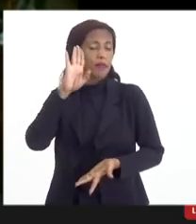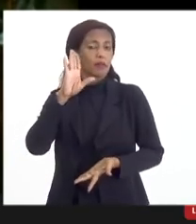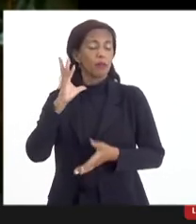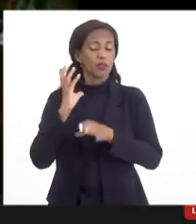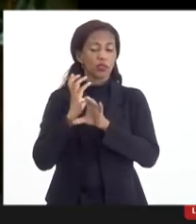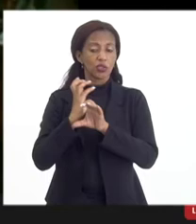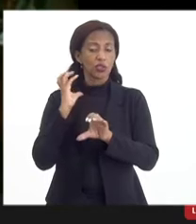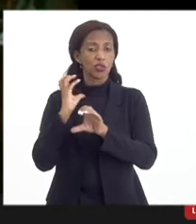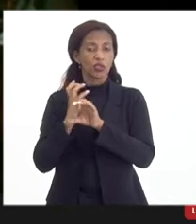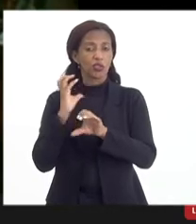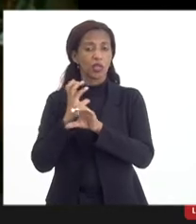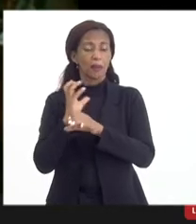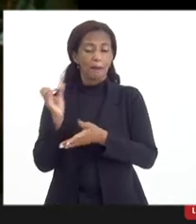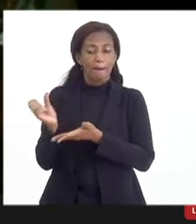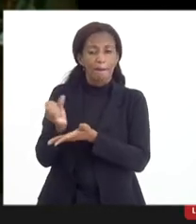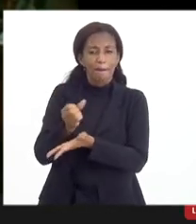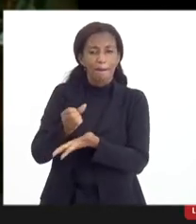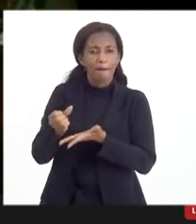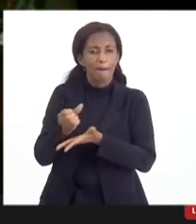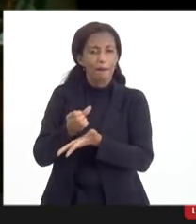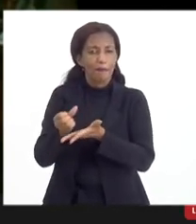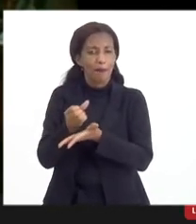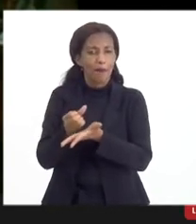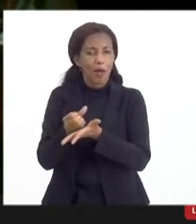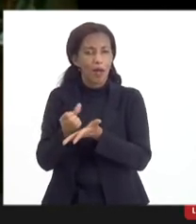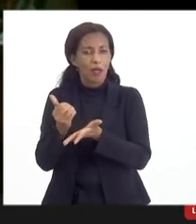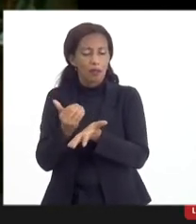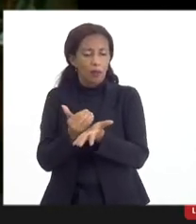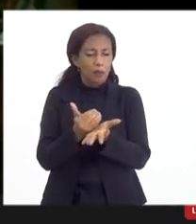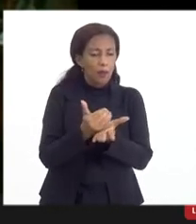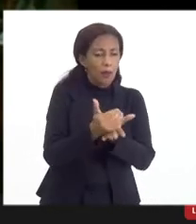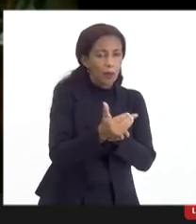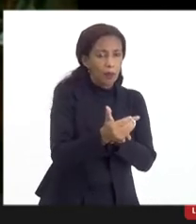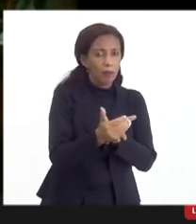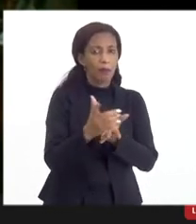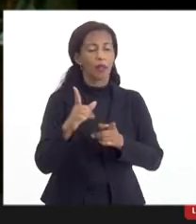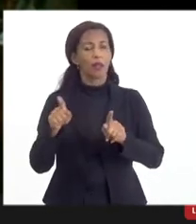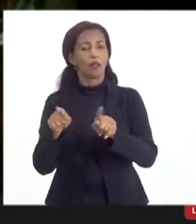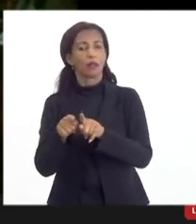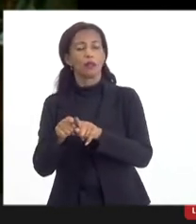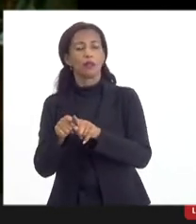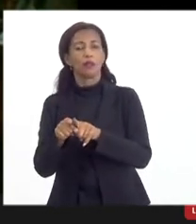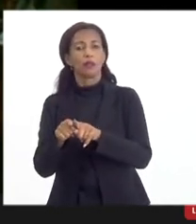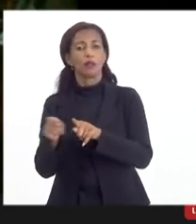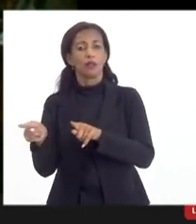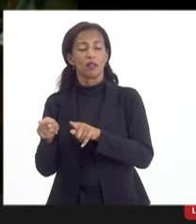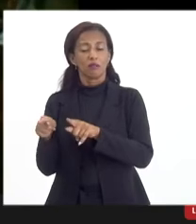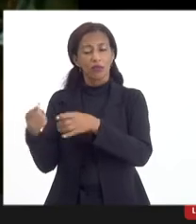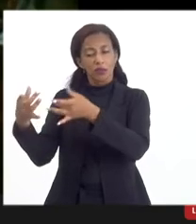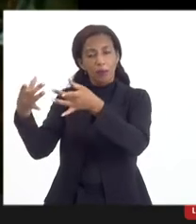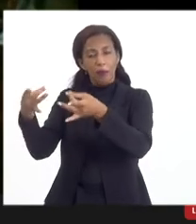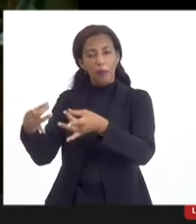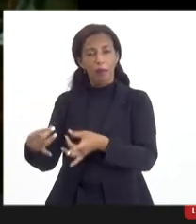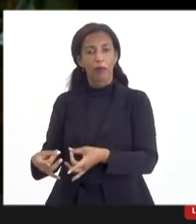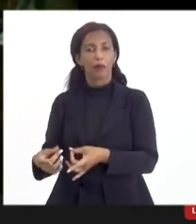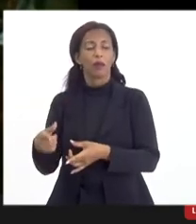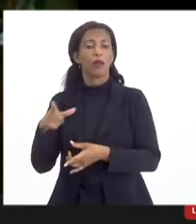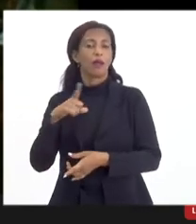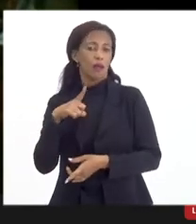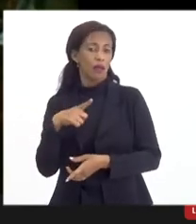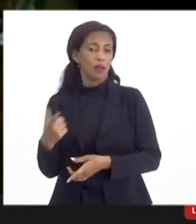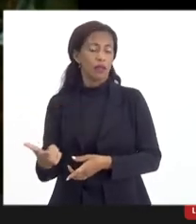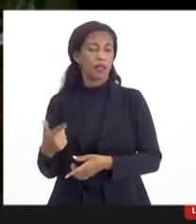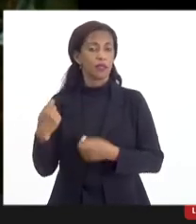engenharia básica, que é aquela que especifica no início, mas também a engenharia de detalhamento naqueles itens que são